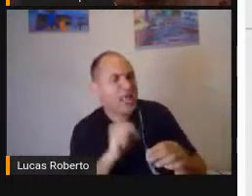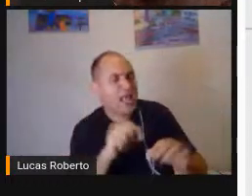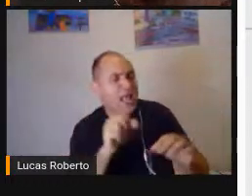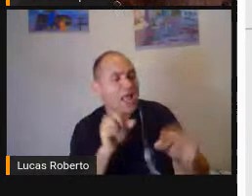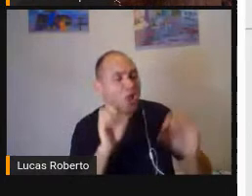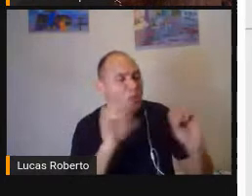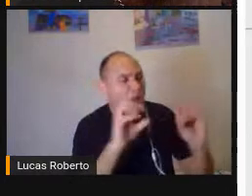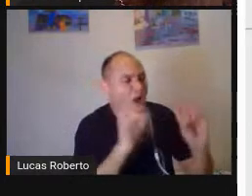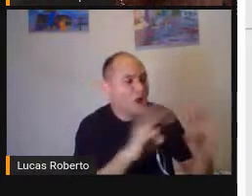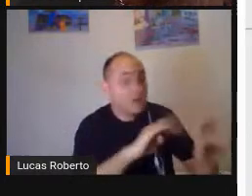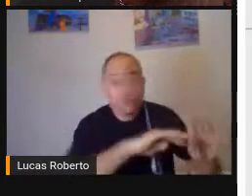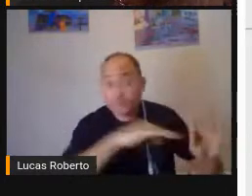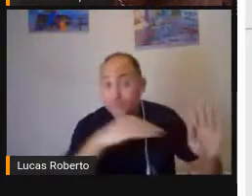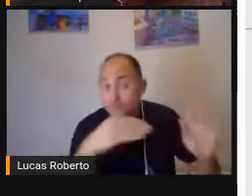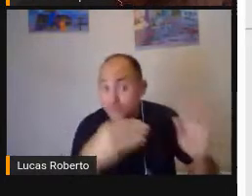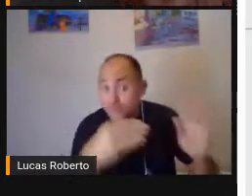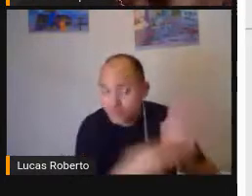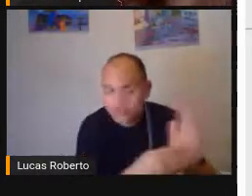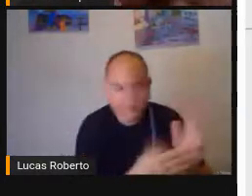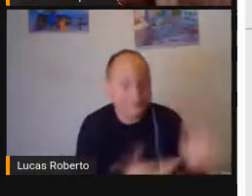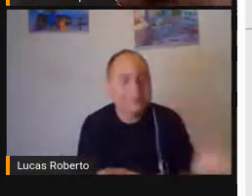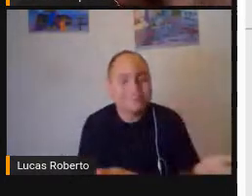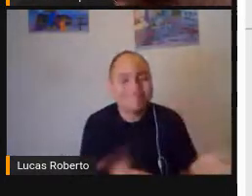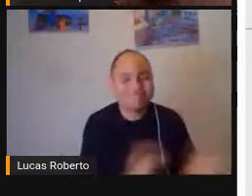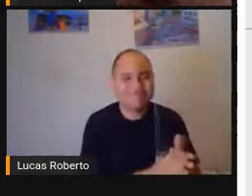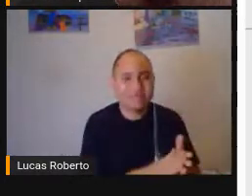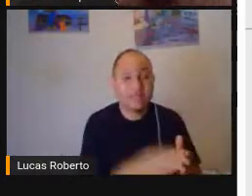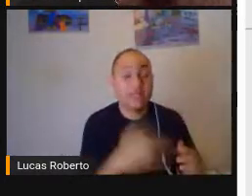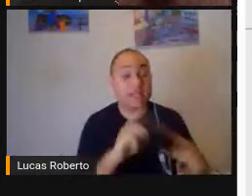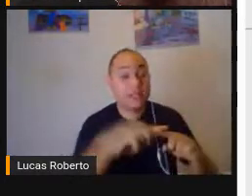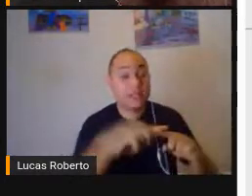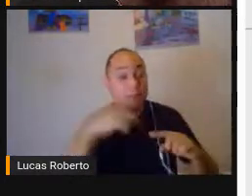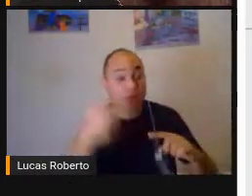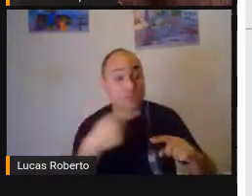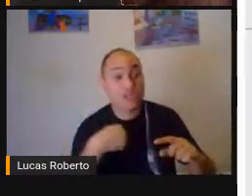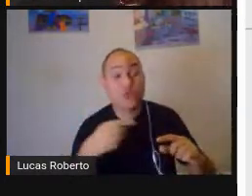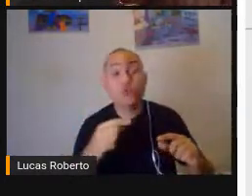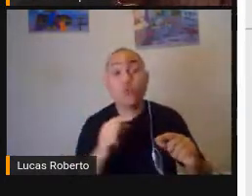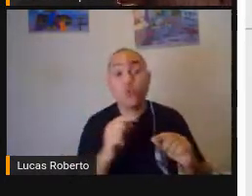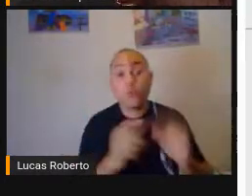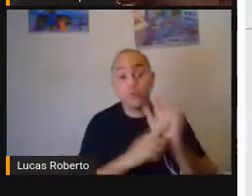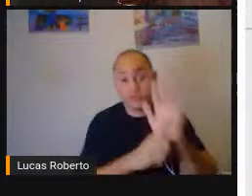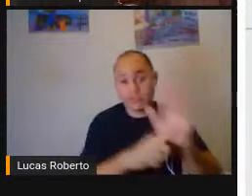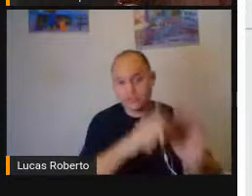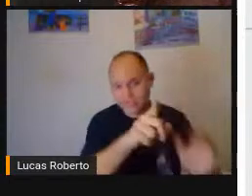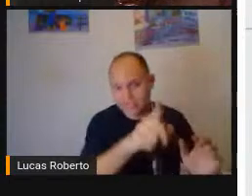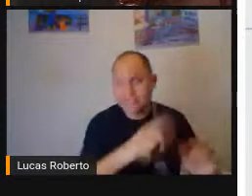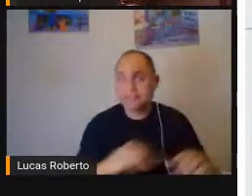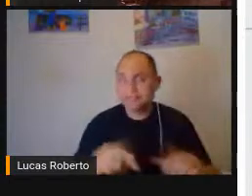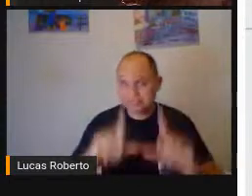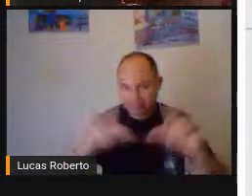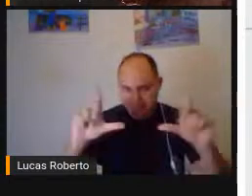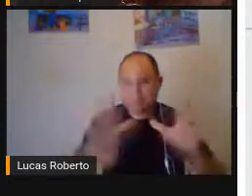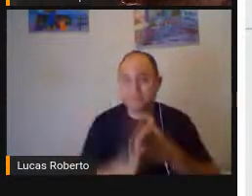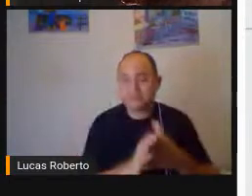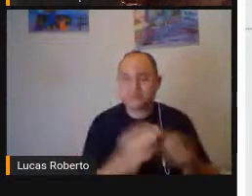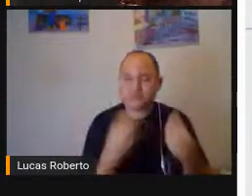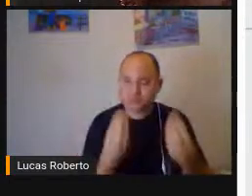tela Mostrar para vocês Mais ou menos Como é que funciona Então a gente trabalha Com uma